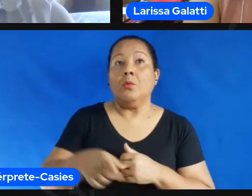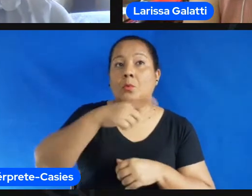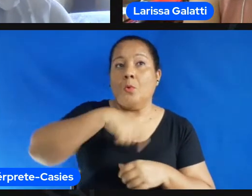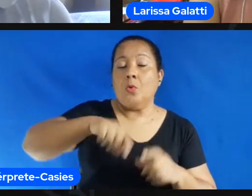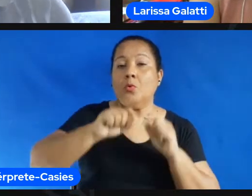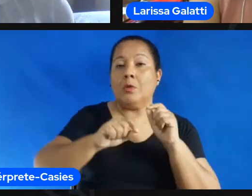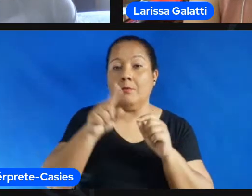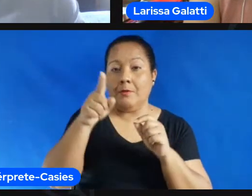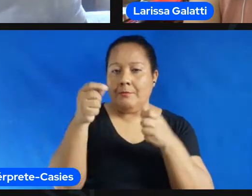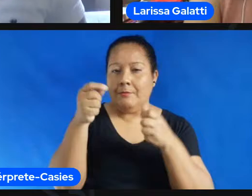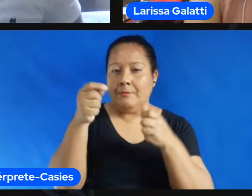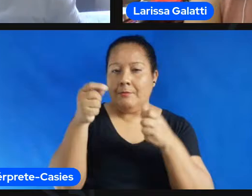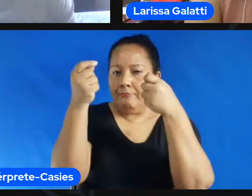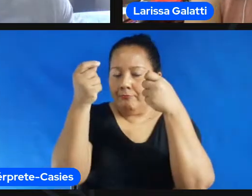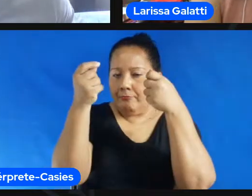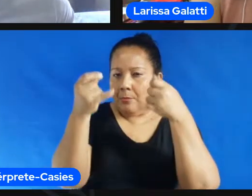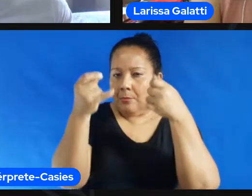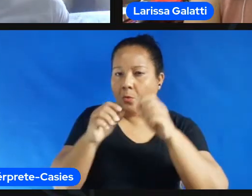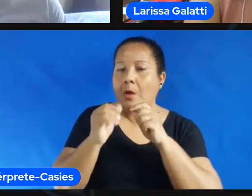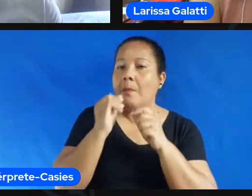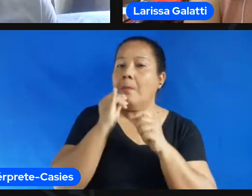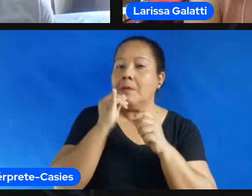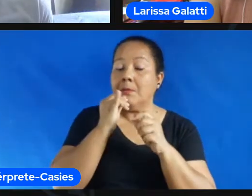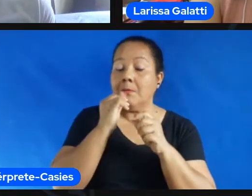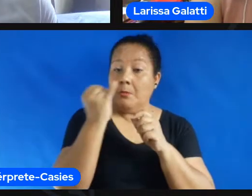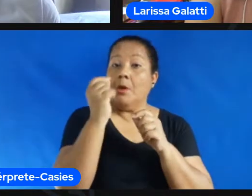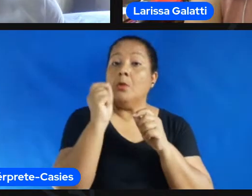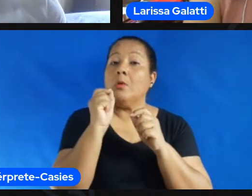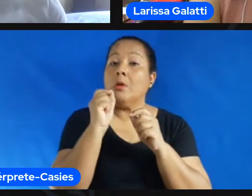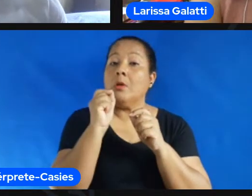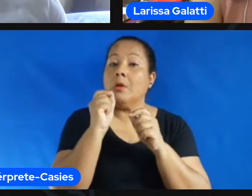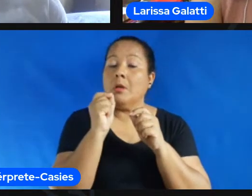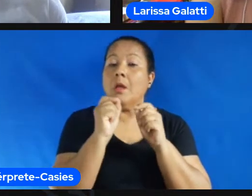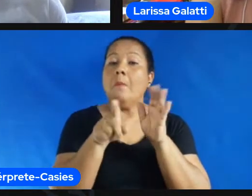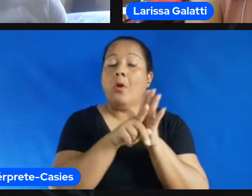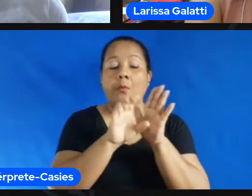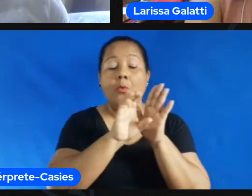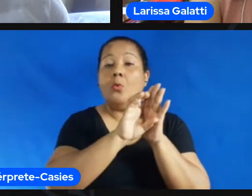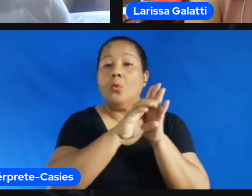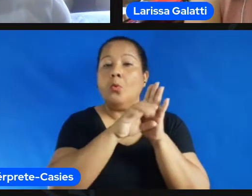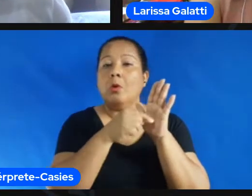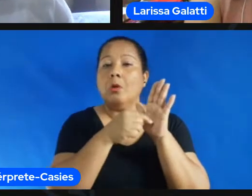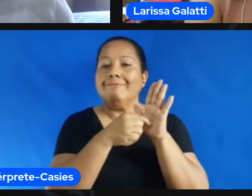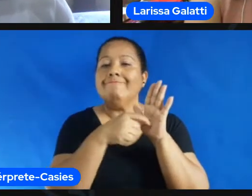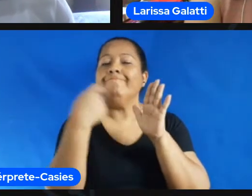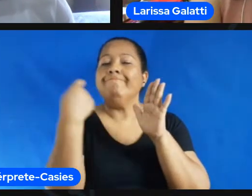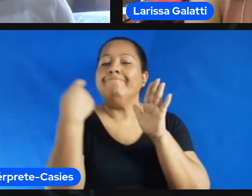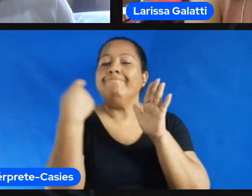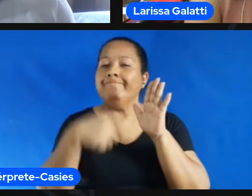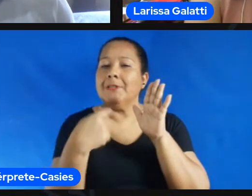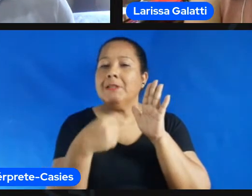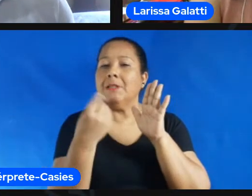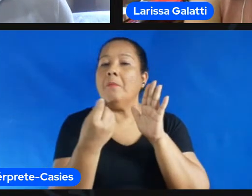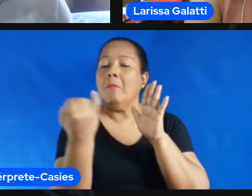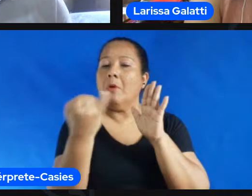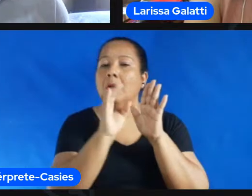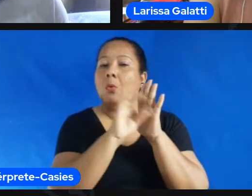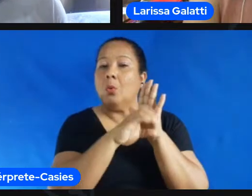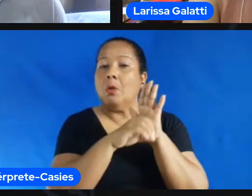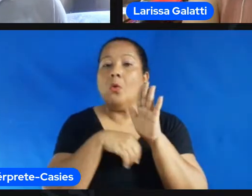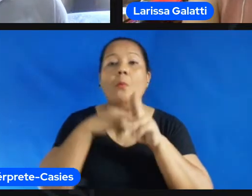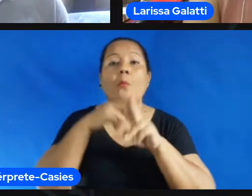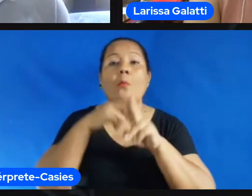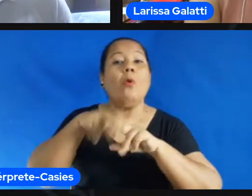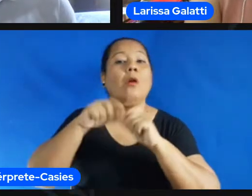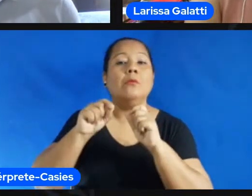que você colocou nas questões de currículo mesmo né de formação e a gente sabe a gente tem a disciplina